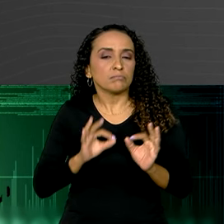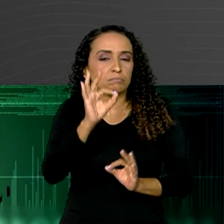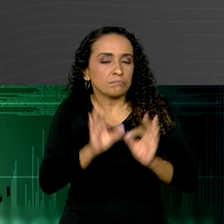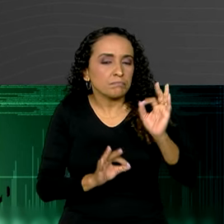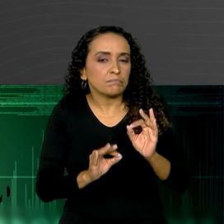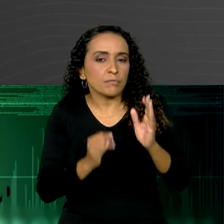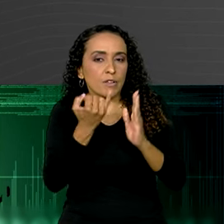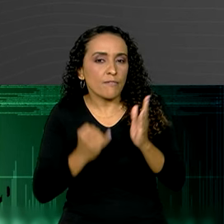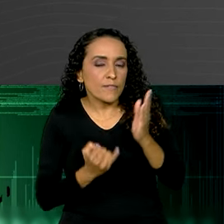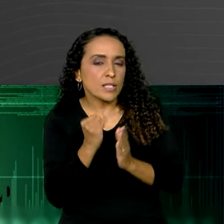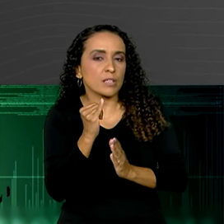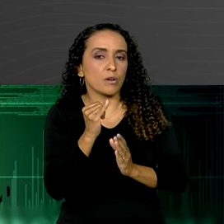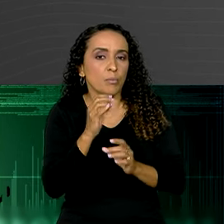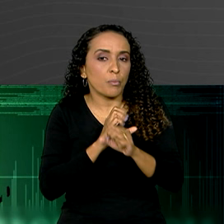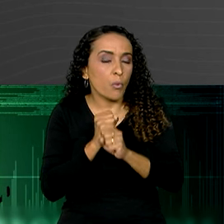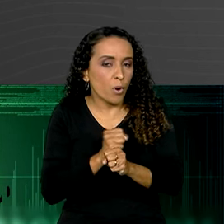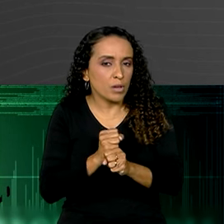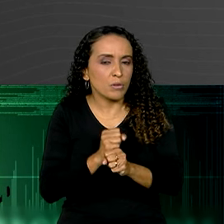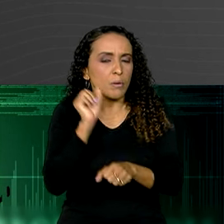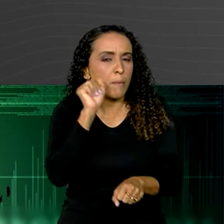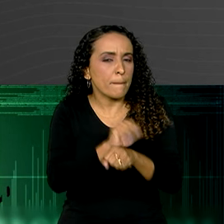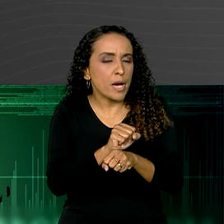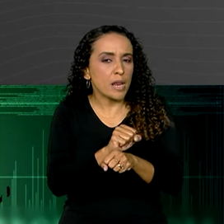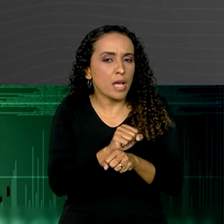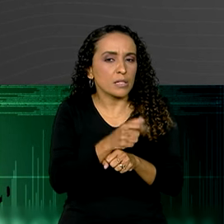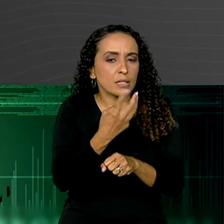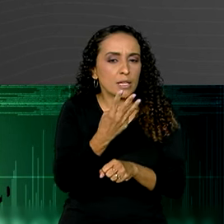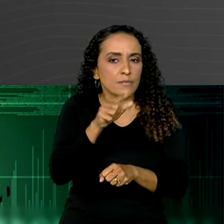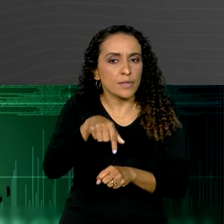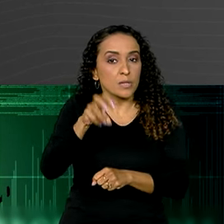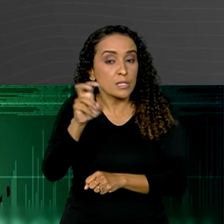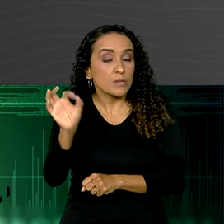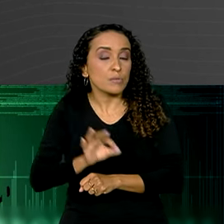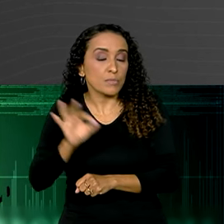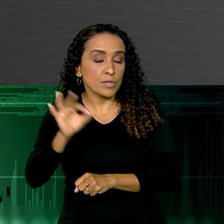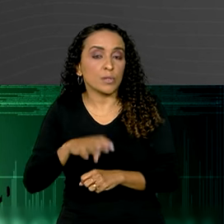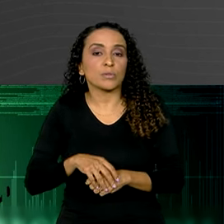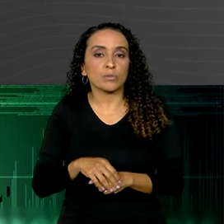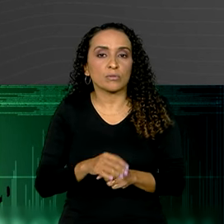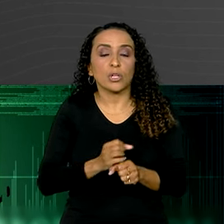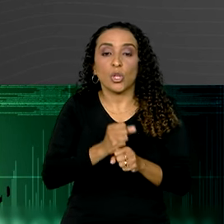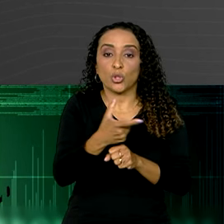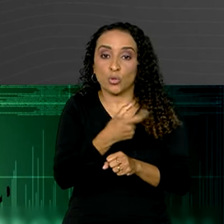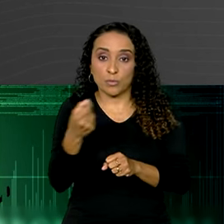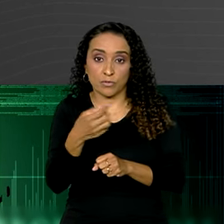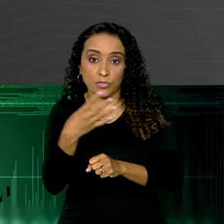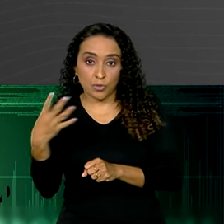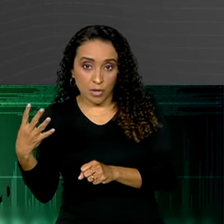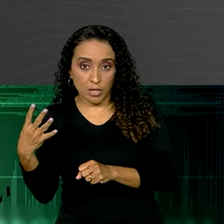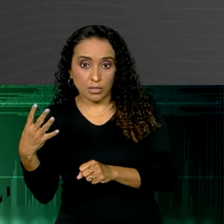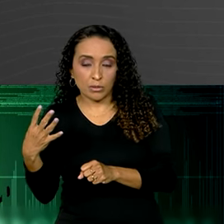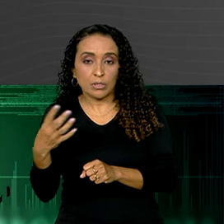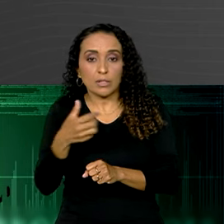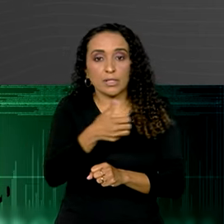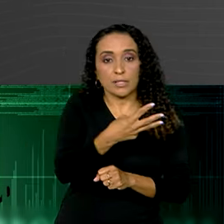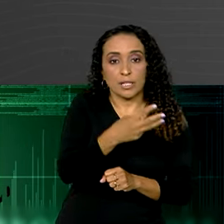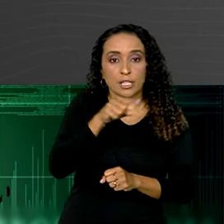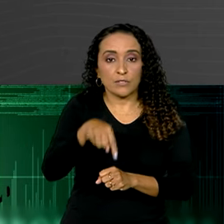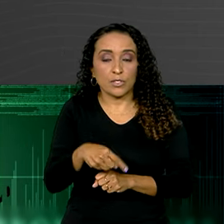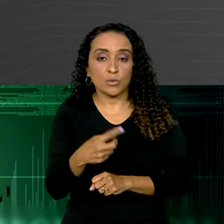inflação para o ano ficou estável em 3,5% em 2024 e 3